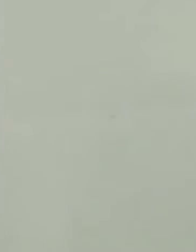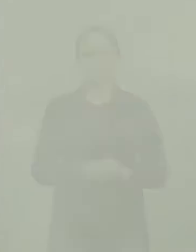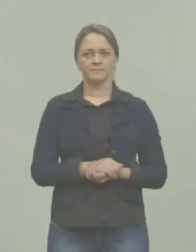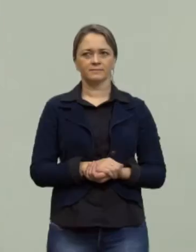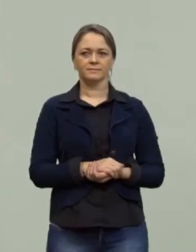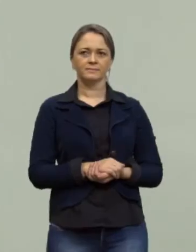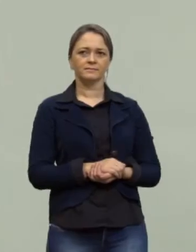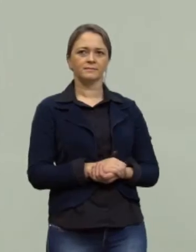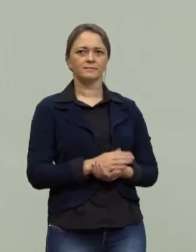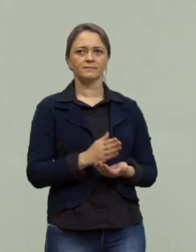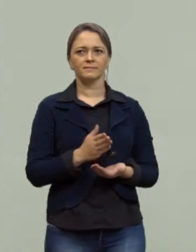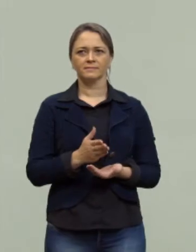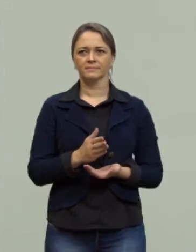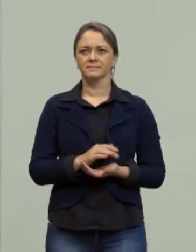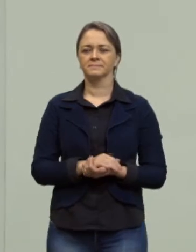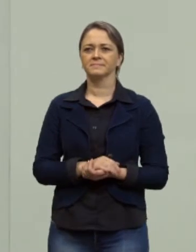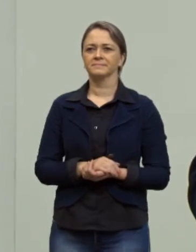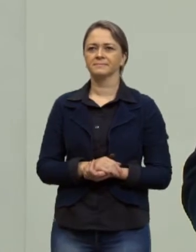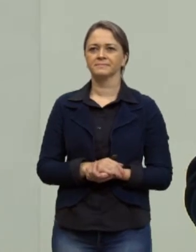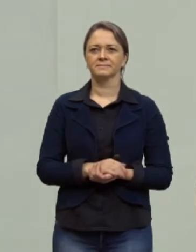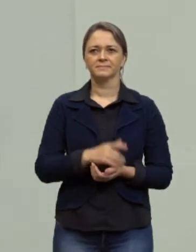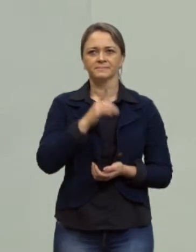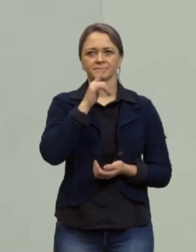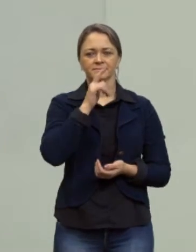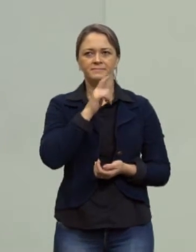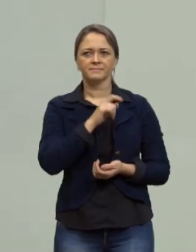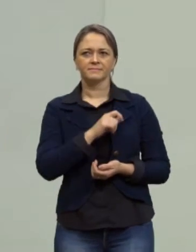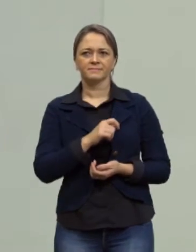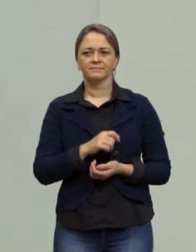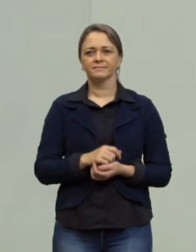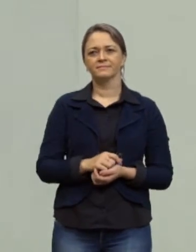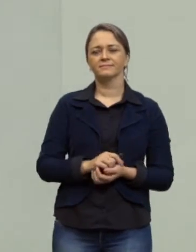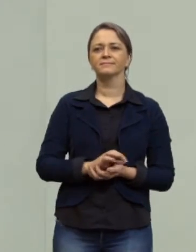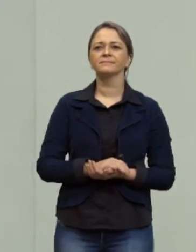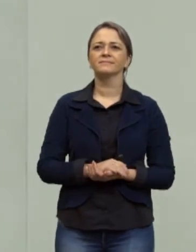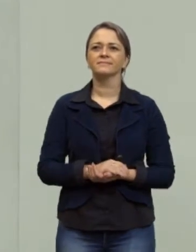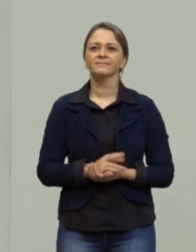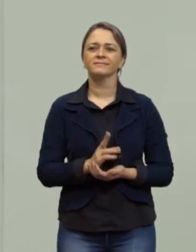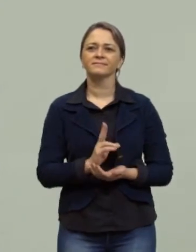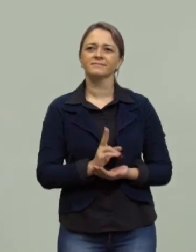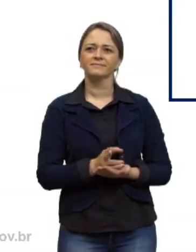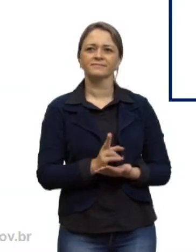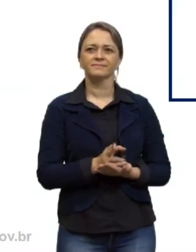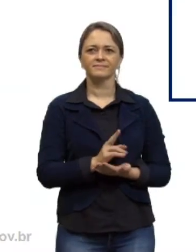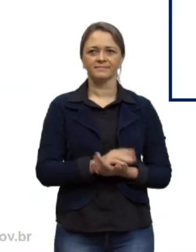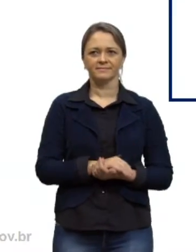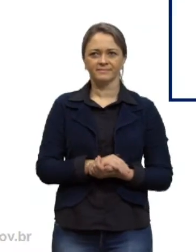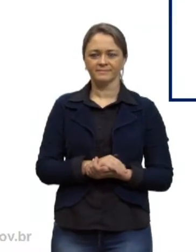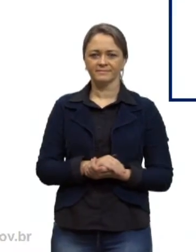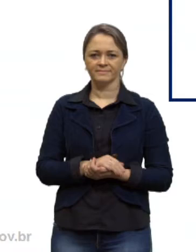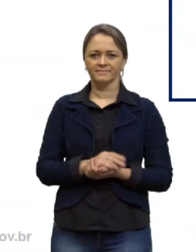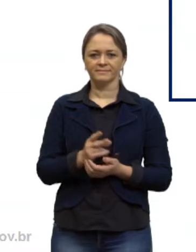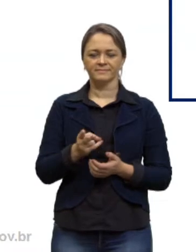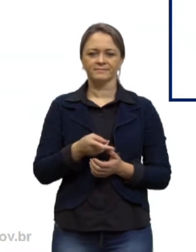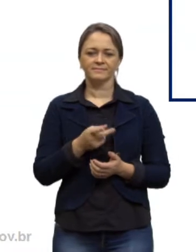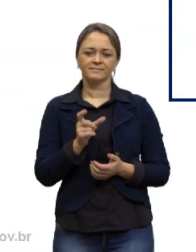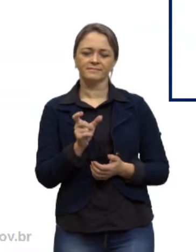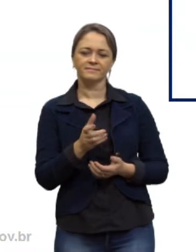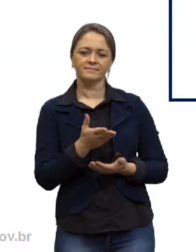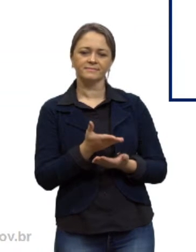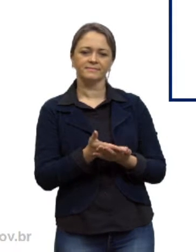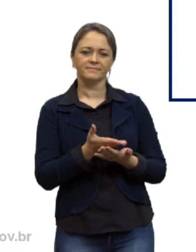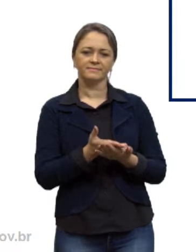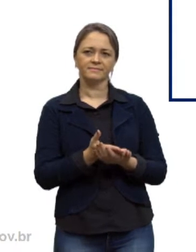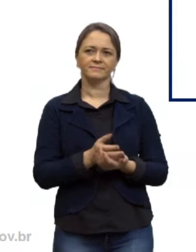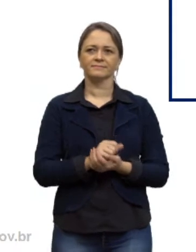Voltamos então, pessoal, tomamos a nossa aguinha, damos aquela relaxadinha e vamos para a segunda parte da nossa aula. O nós